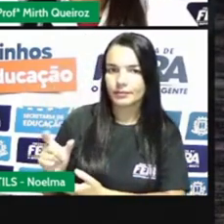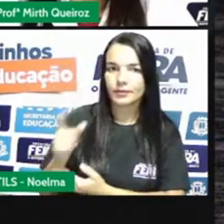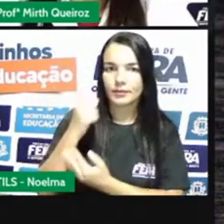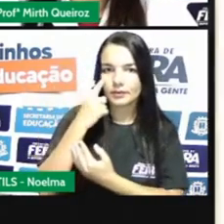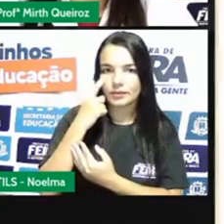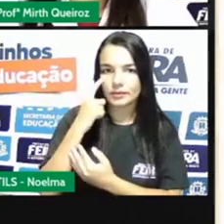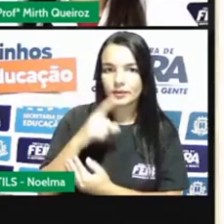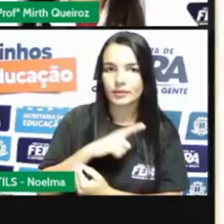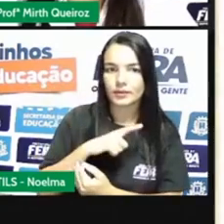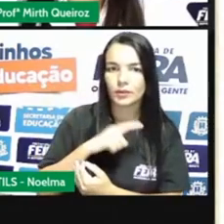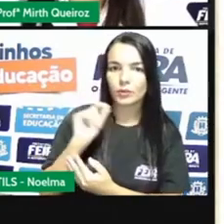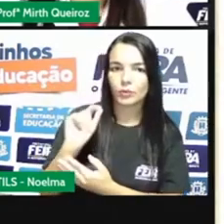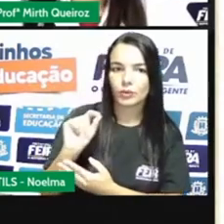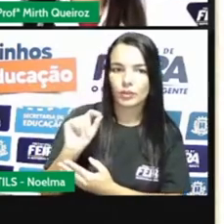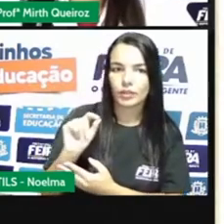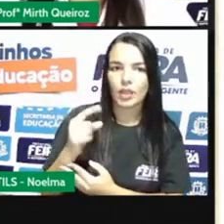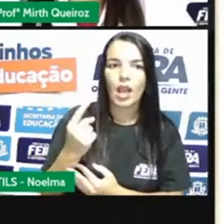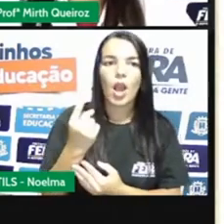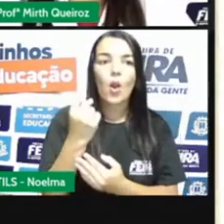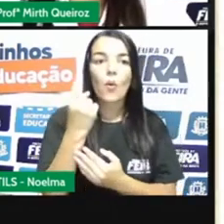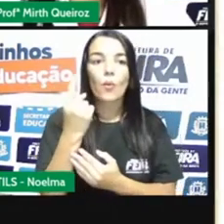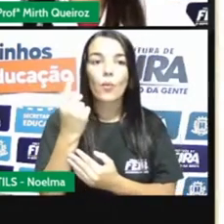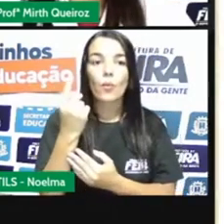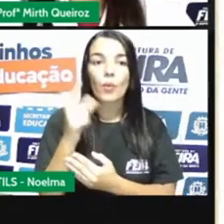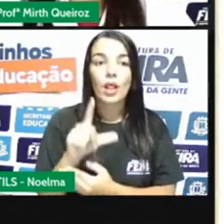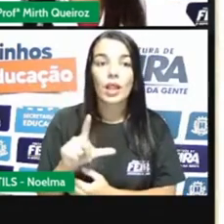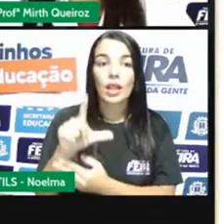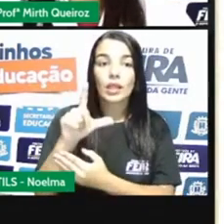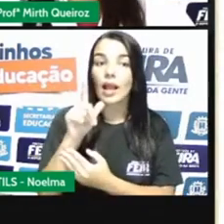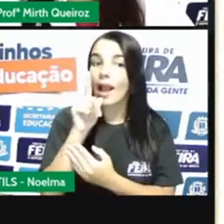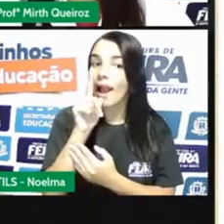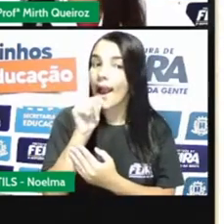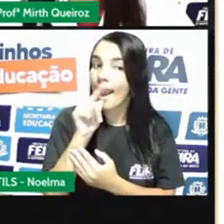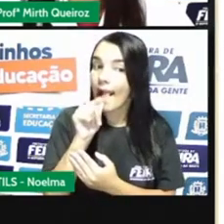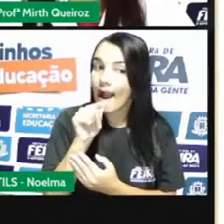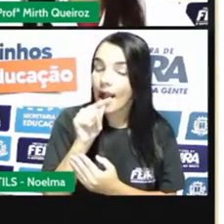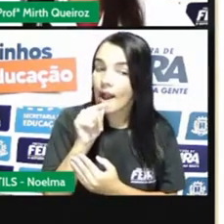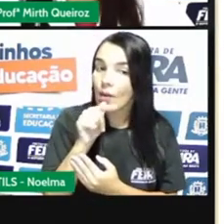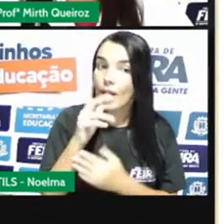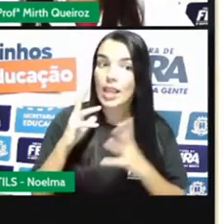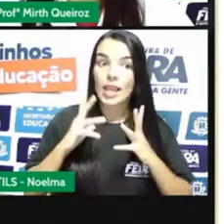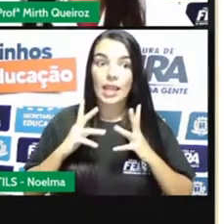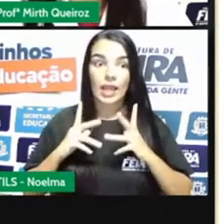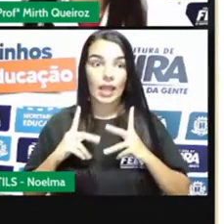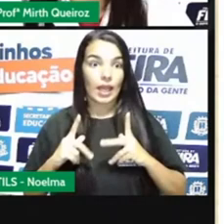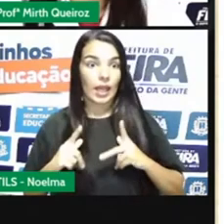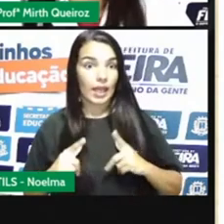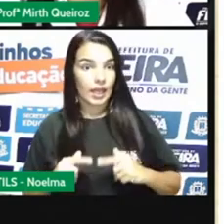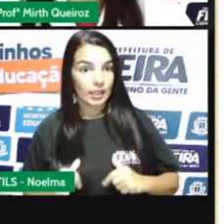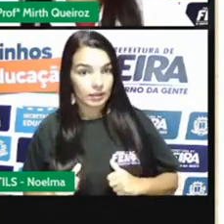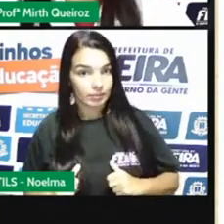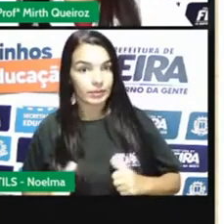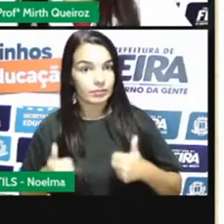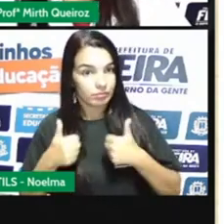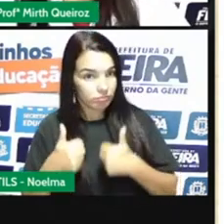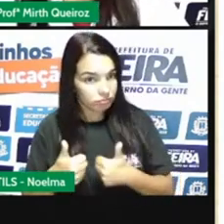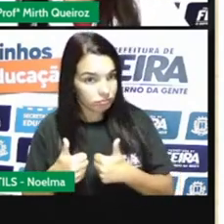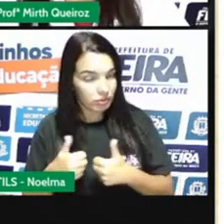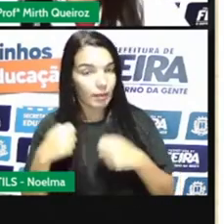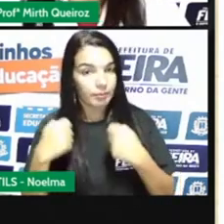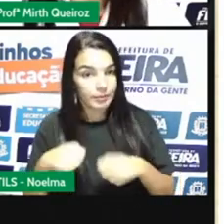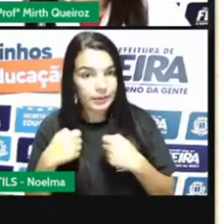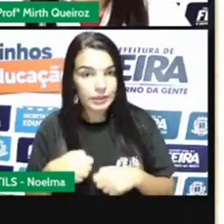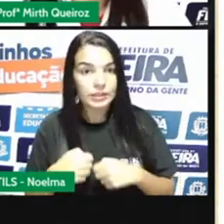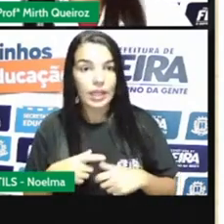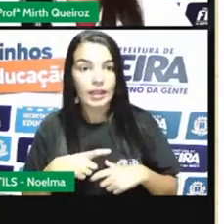leva aí um litro de água filtrada, fervida ou mineral, engarrafada, lembrando que tem que ser uma água tratada, né? Por